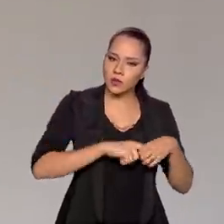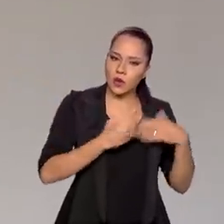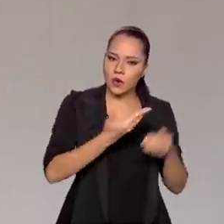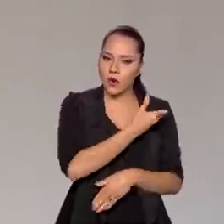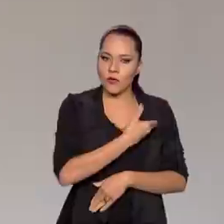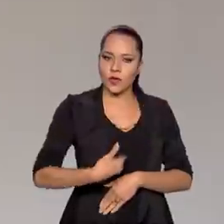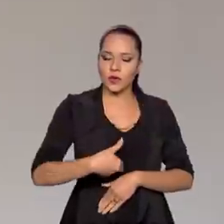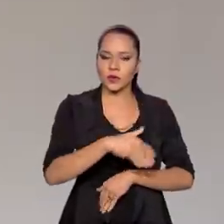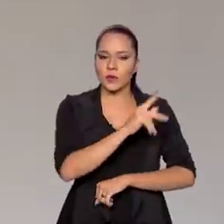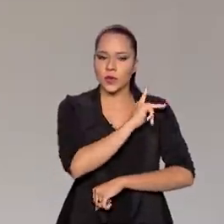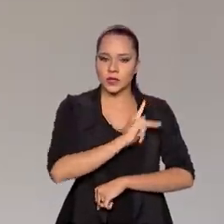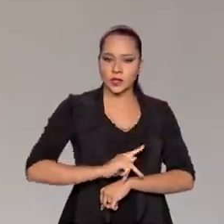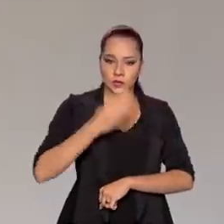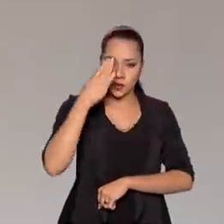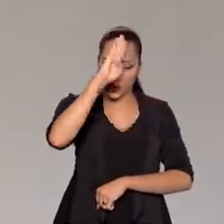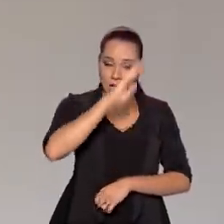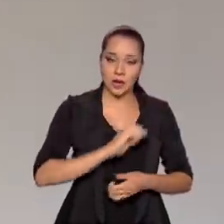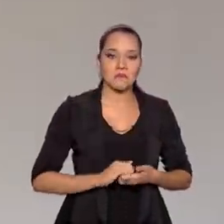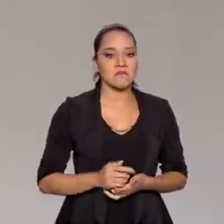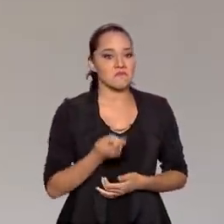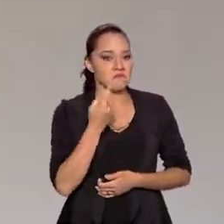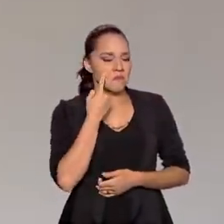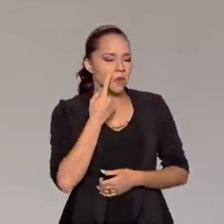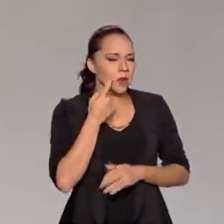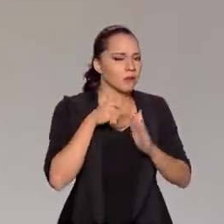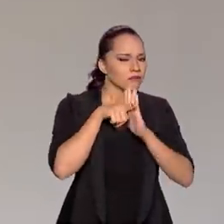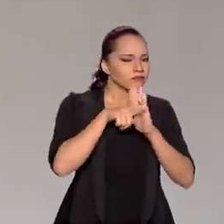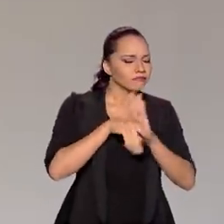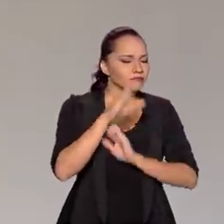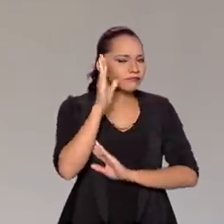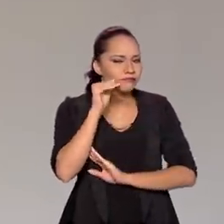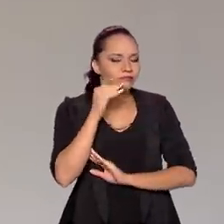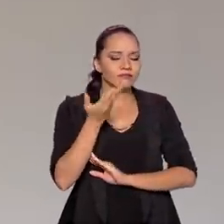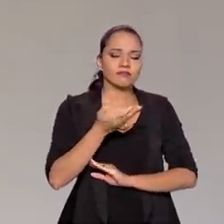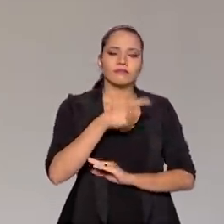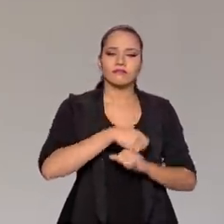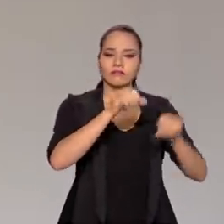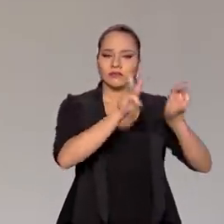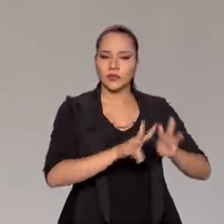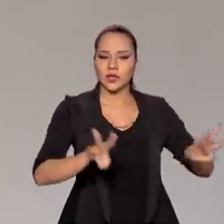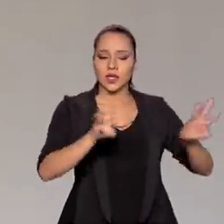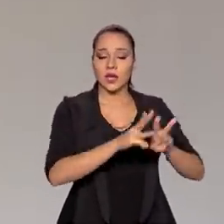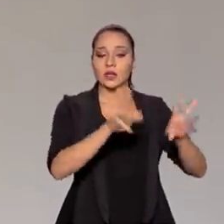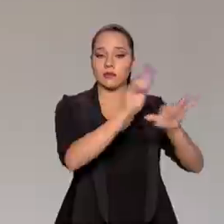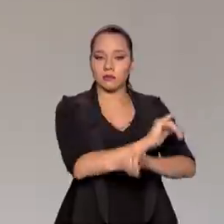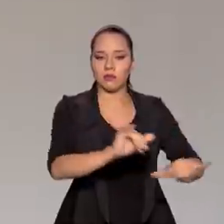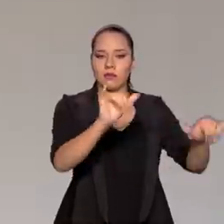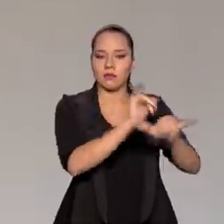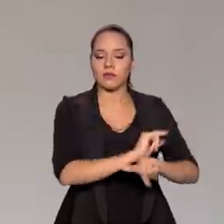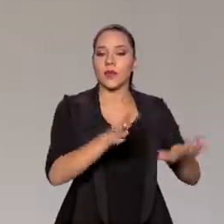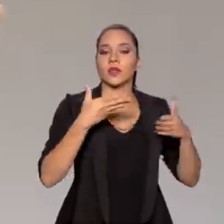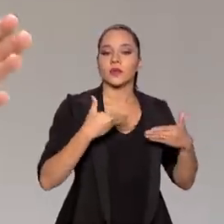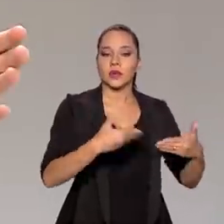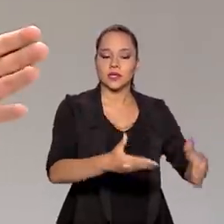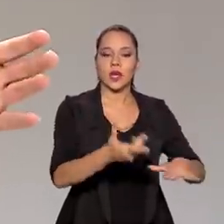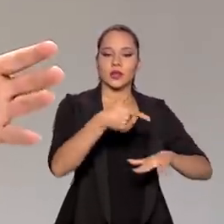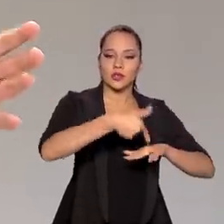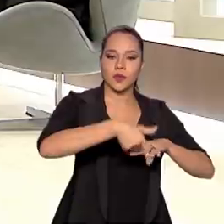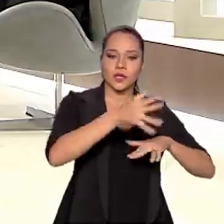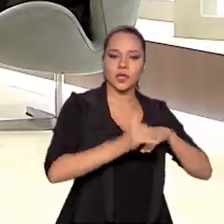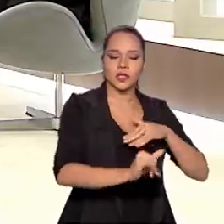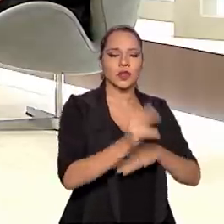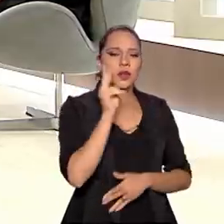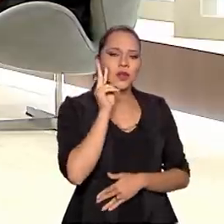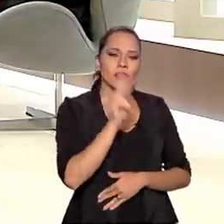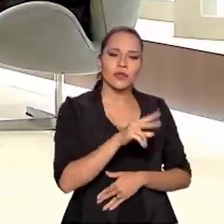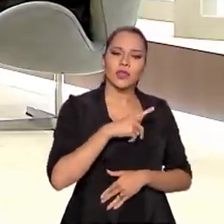no governo do presidente Jair Bolsonaro. Eu, pelo menos, dei uma olhada no site, nas informações do Ministério de Minas e Energia e vi que